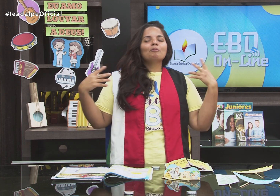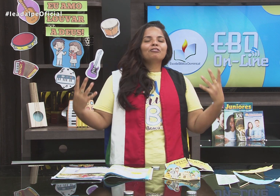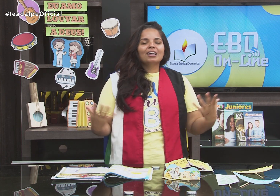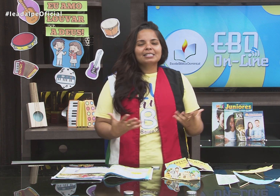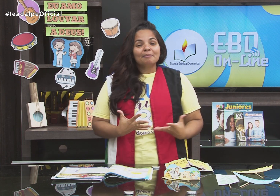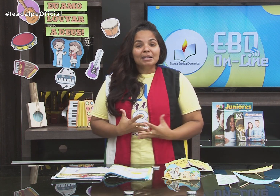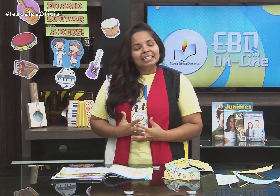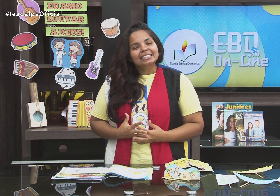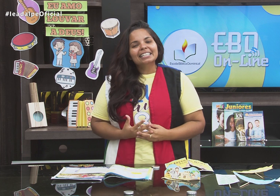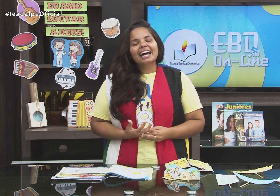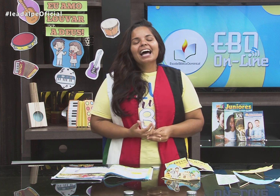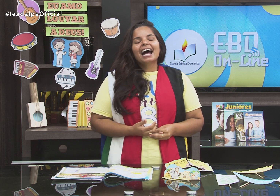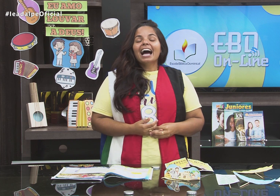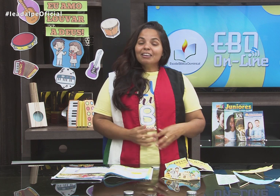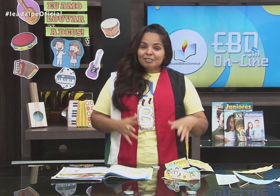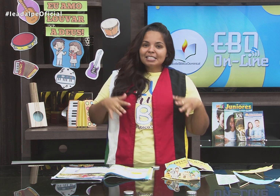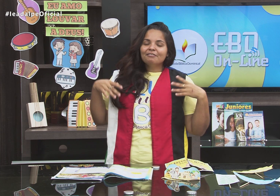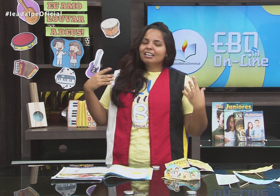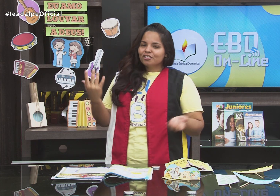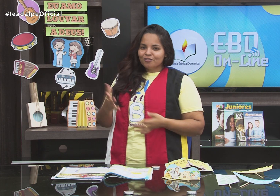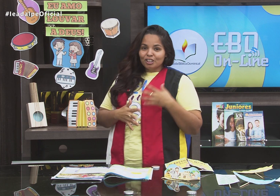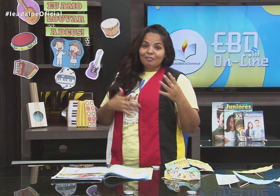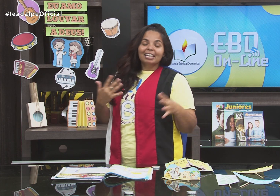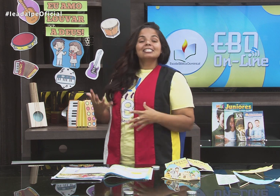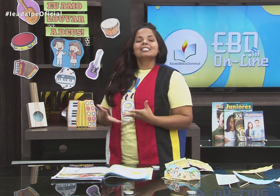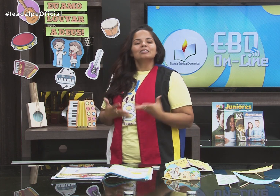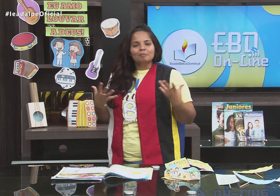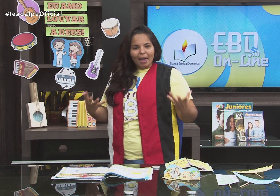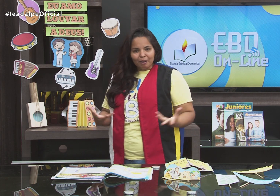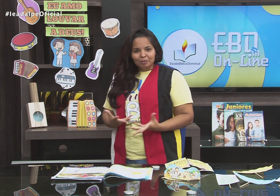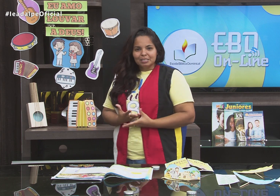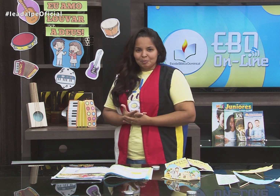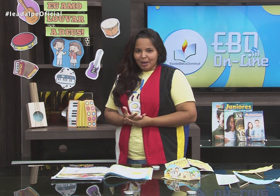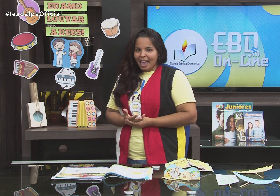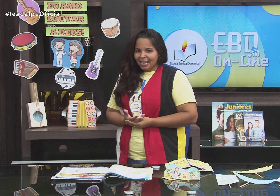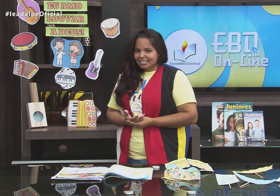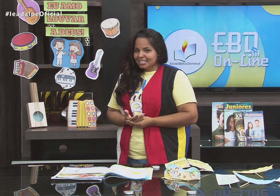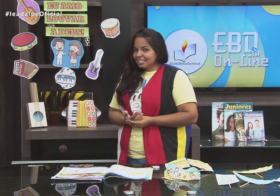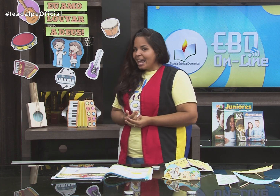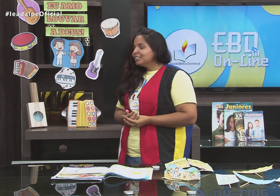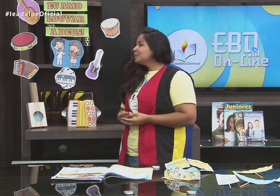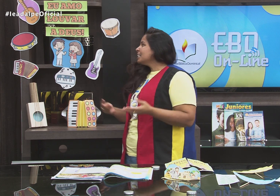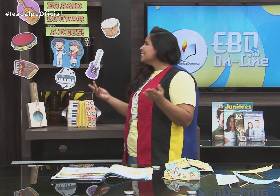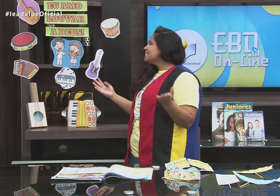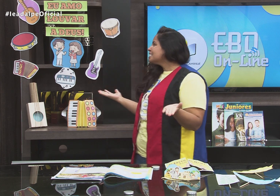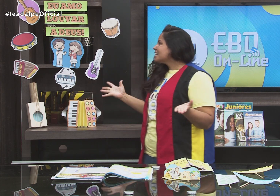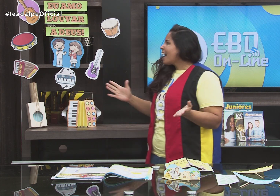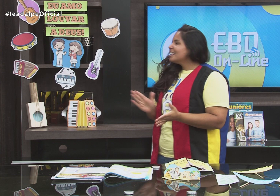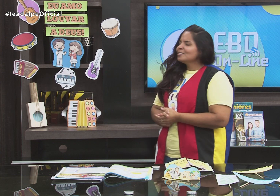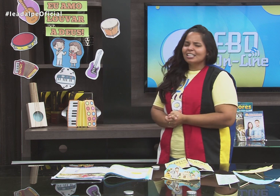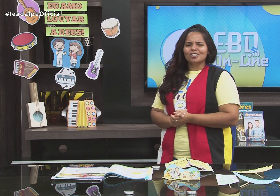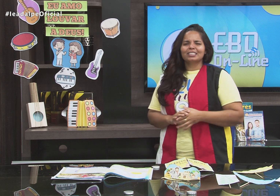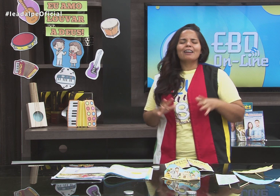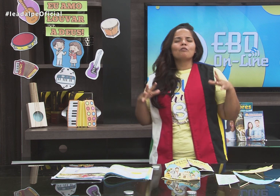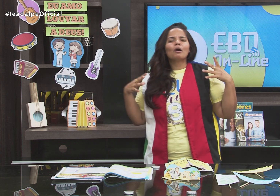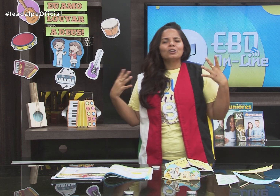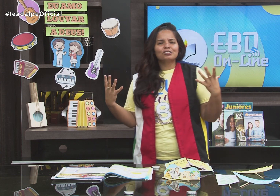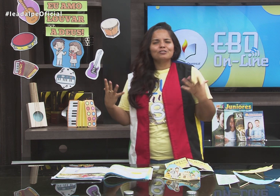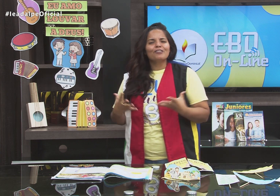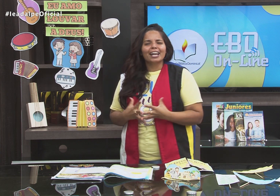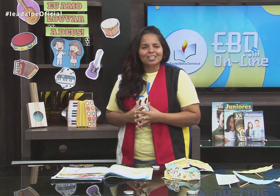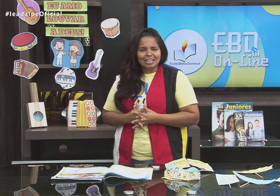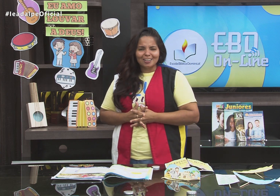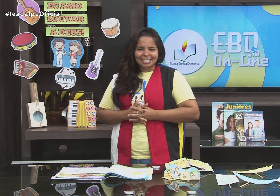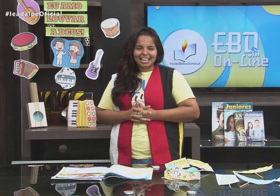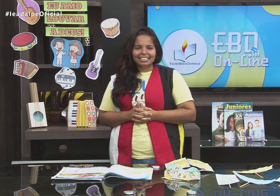perguntar como foi a semana. Aí você já vai lançando perguntas para elas, tá certo? Crianças, vocês notaram alguma